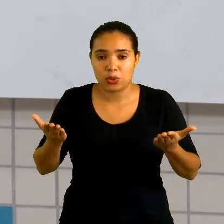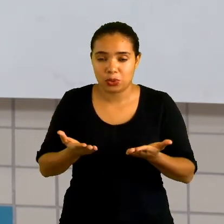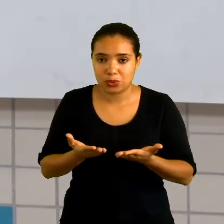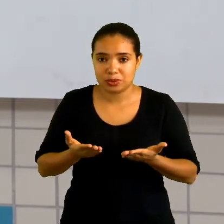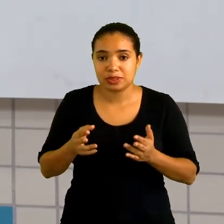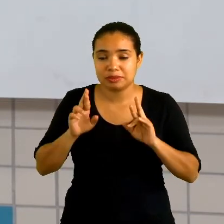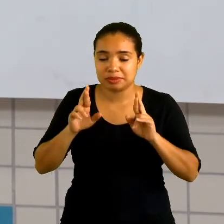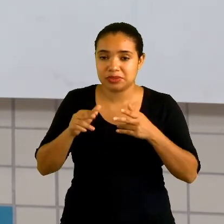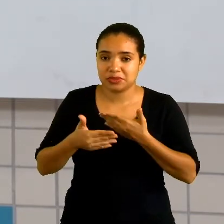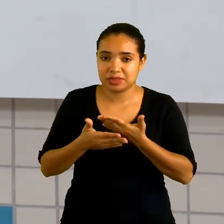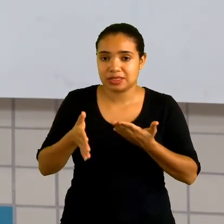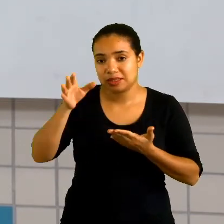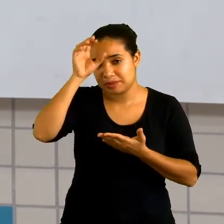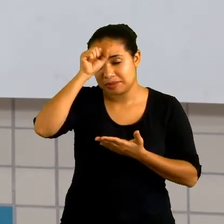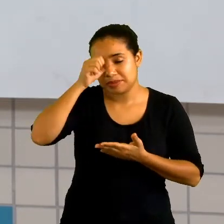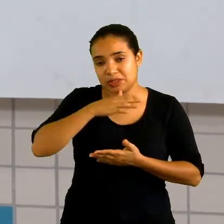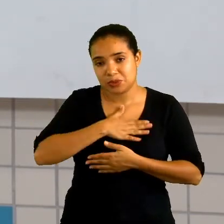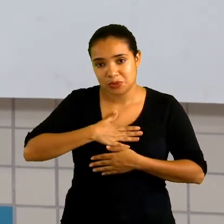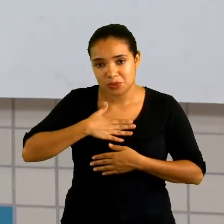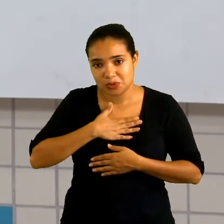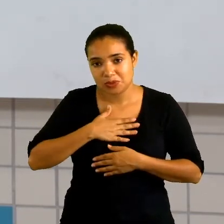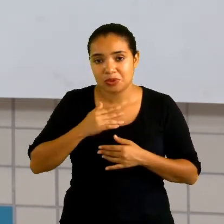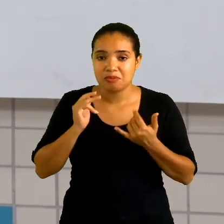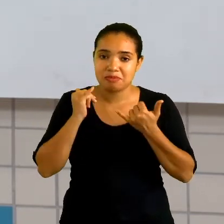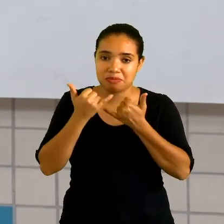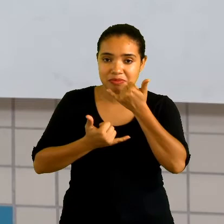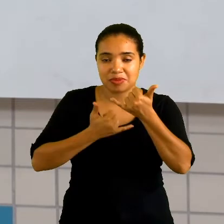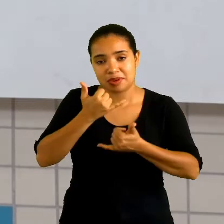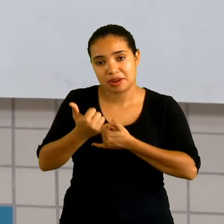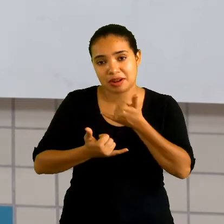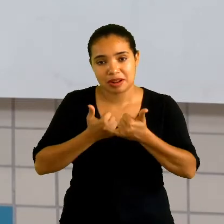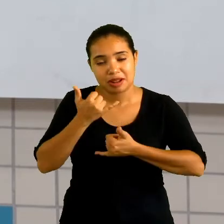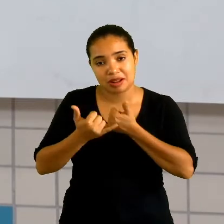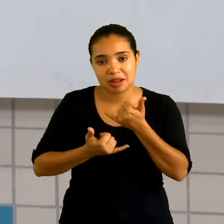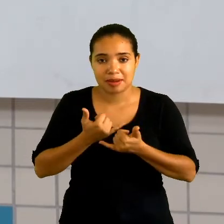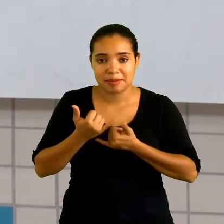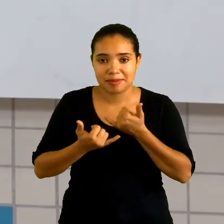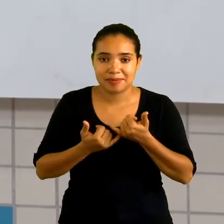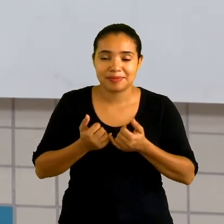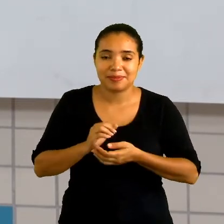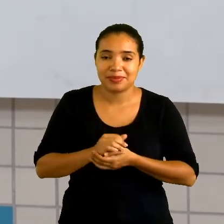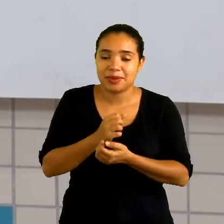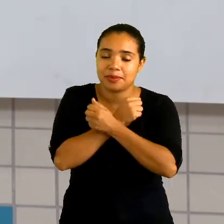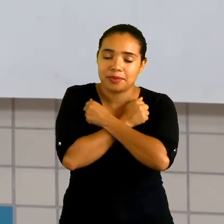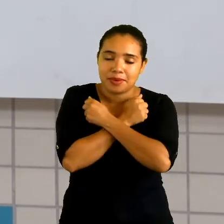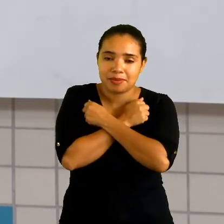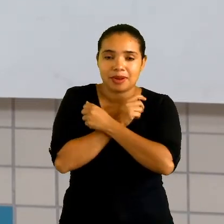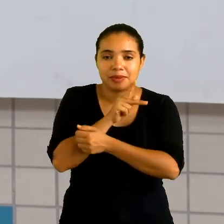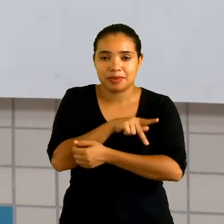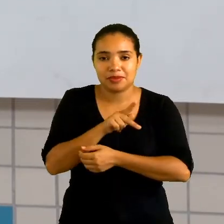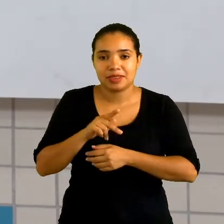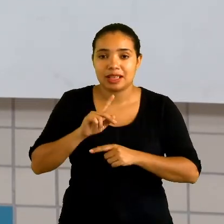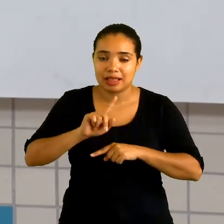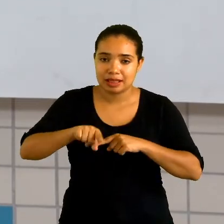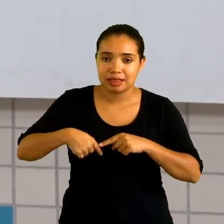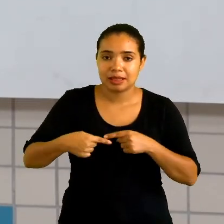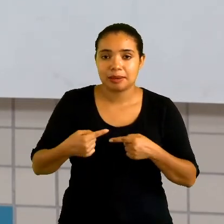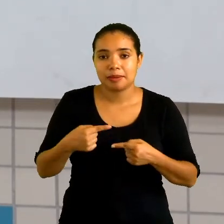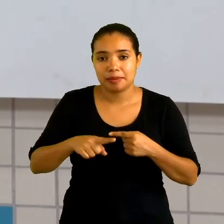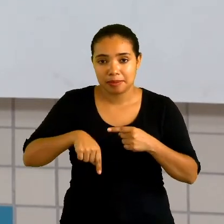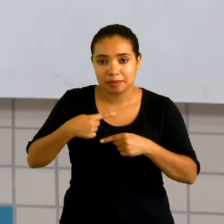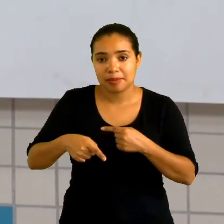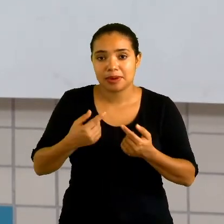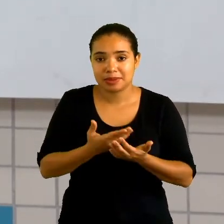Espero que vocês tenham gostado, divirtam-se bastante, tá bom? Um abraço do professor e até a próxima aula.